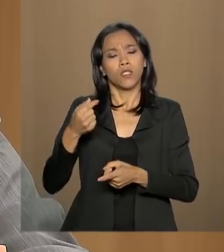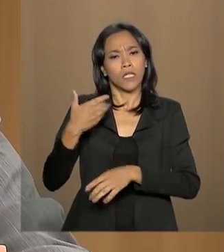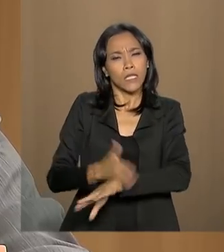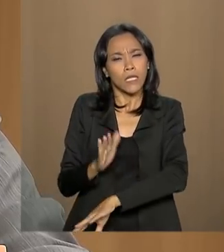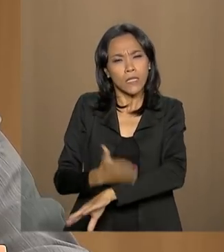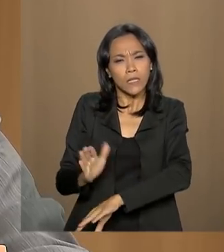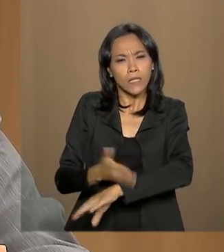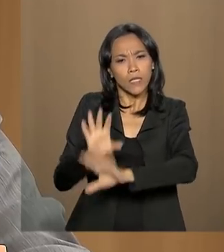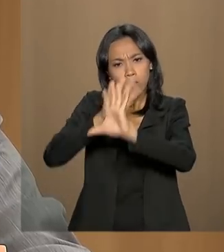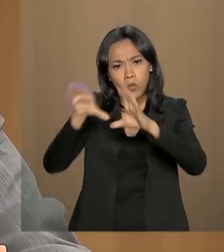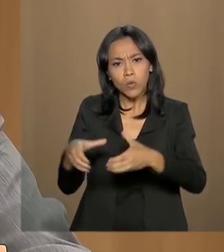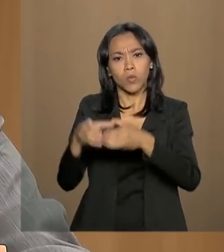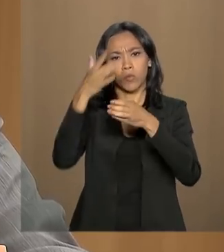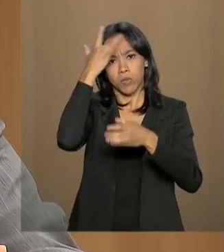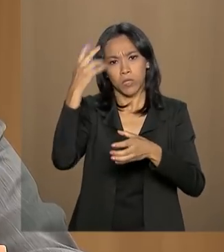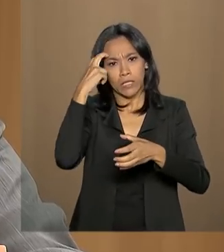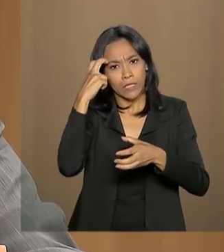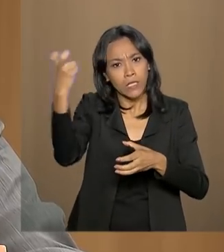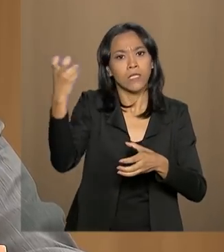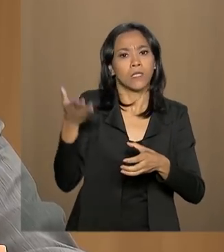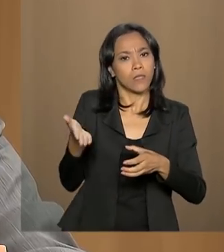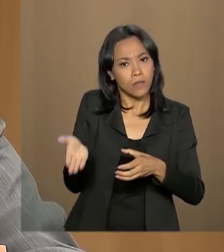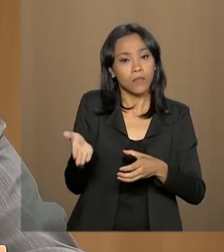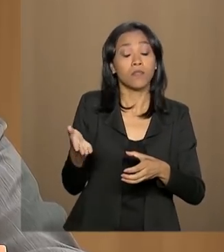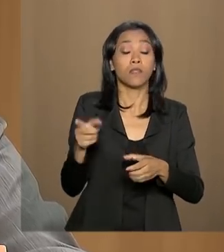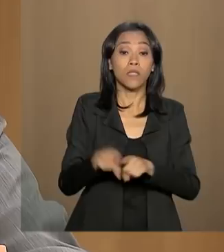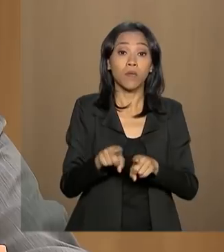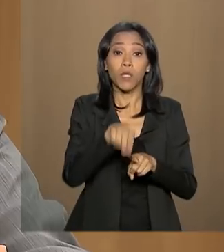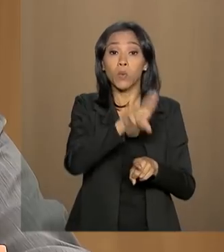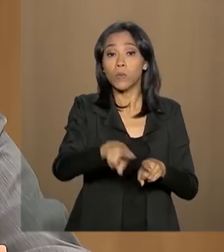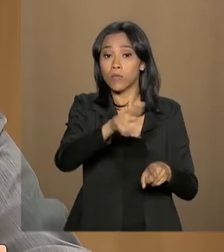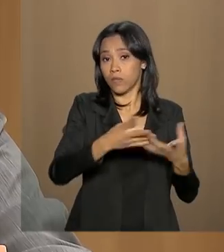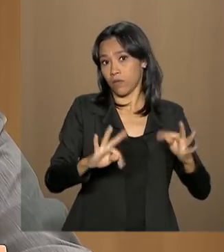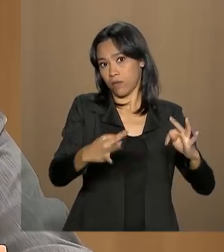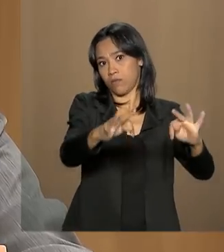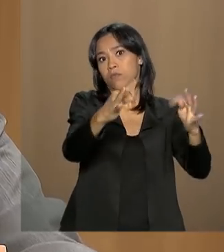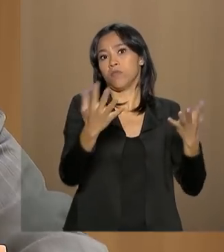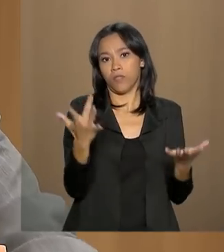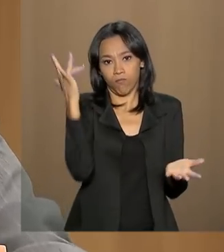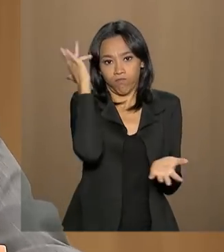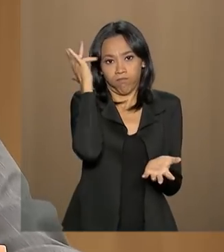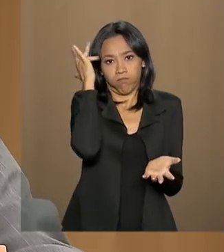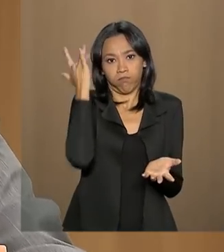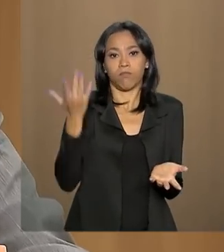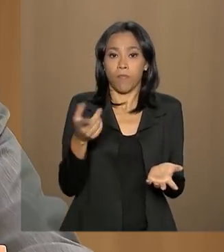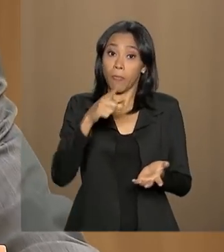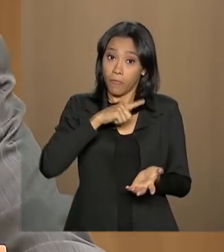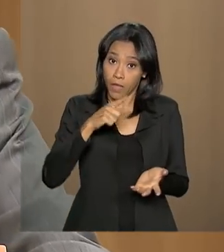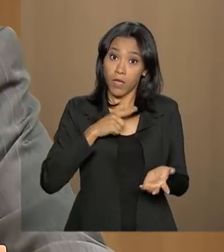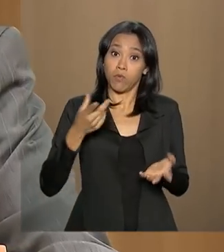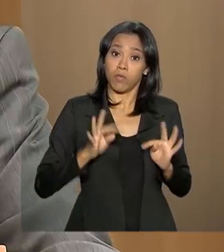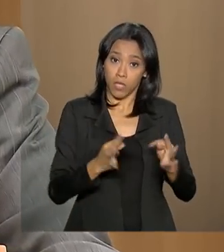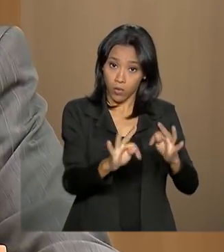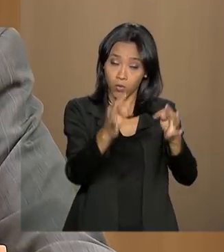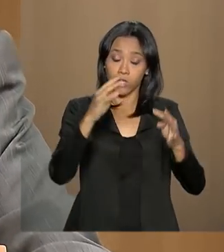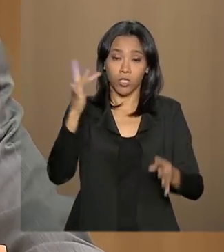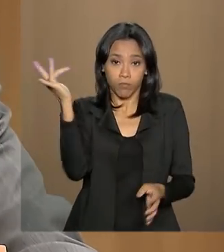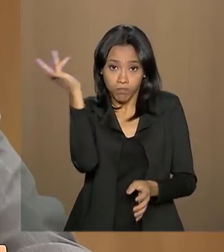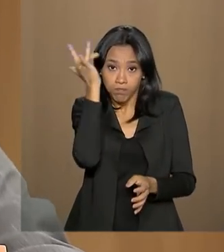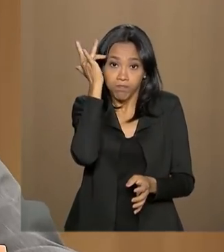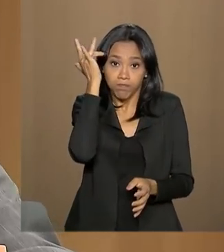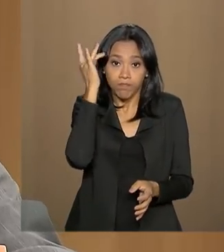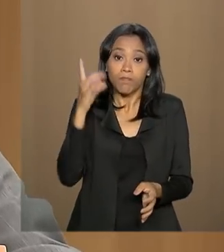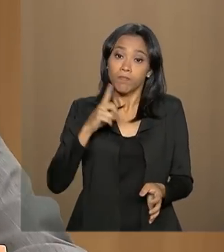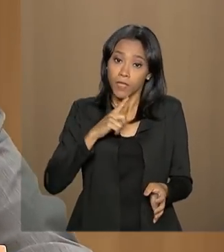inteligência investigativa e usar a tecnologia no que há de mais moderno. Então nós temos uma tecnologia de ponta, que inclusive